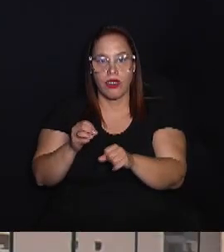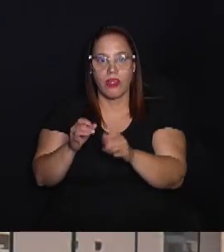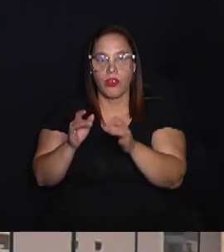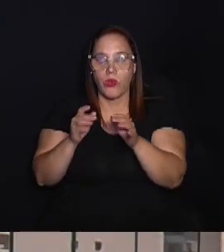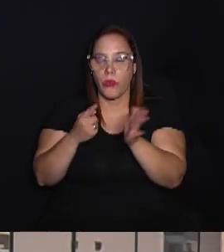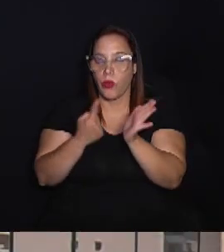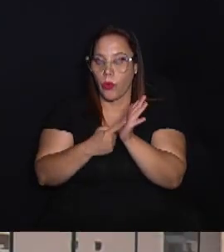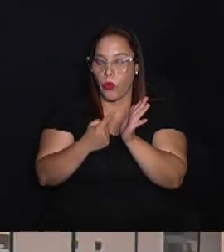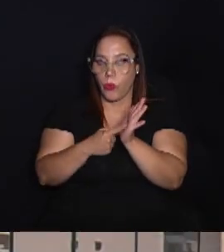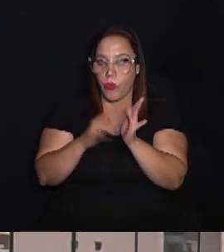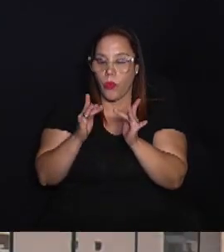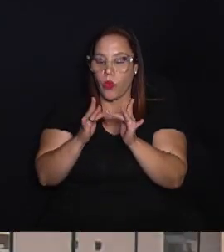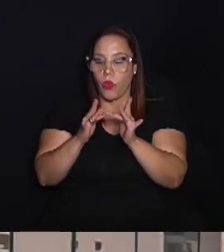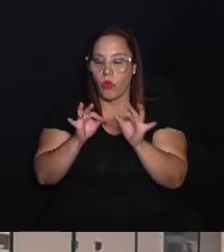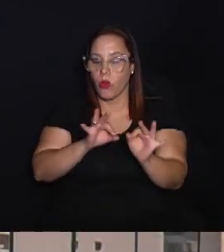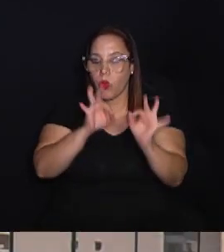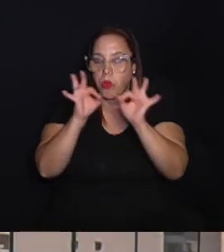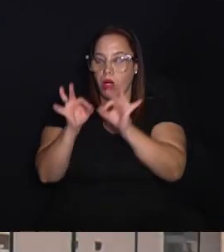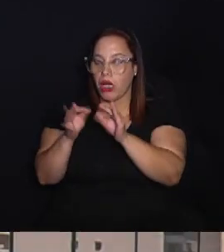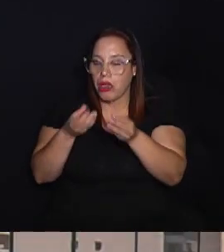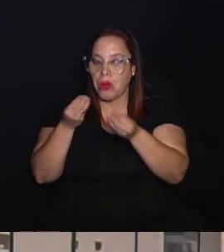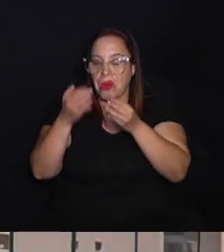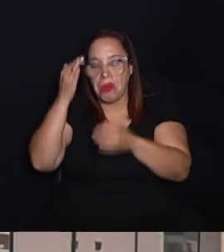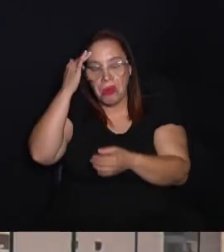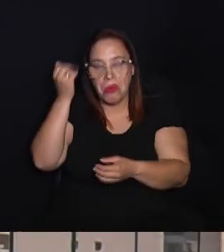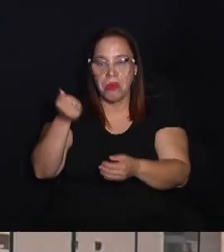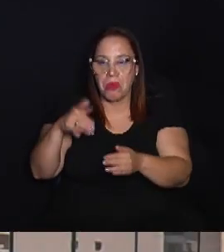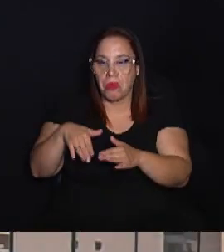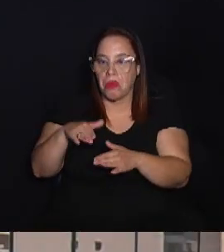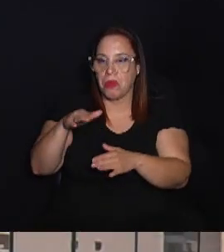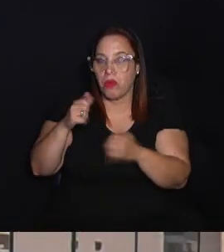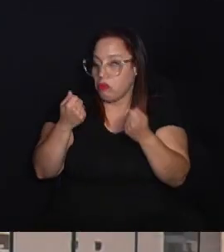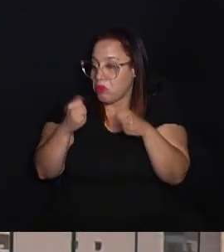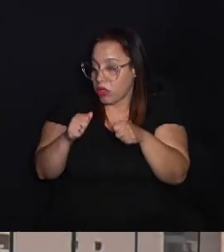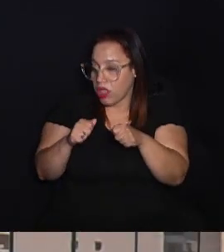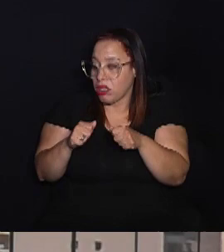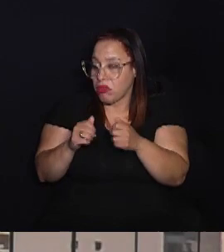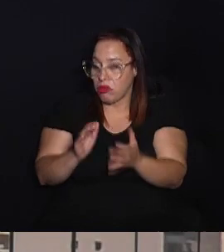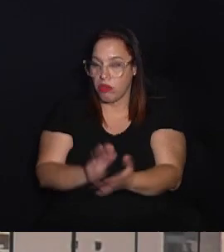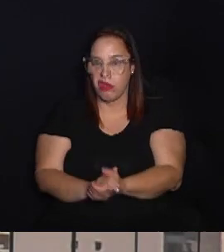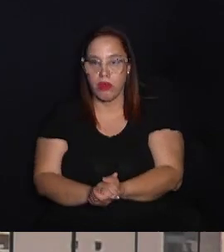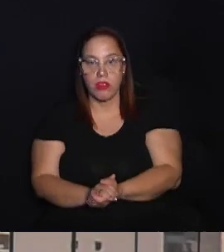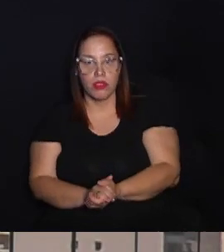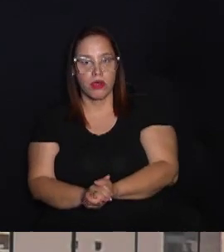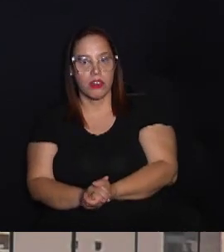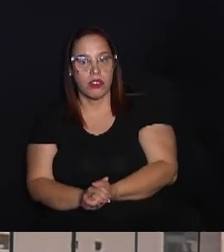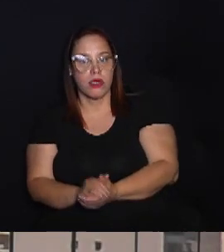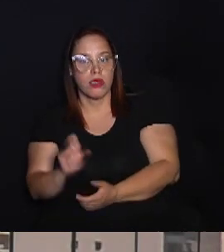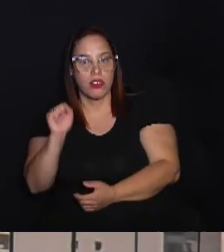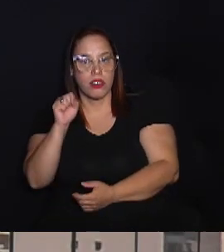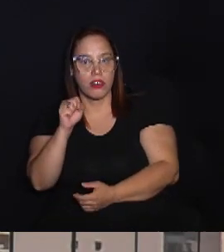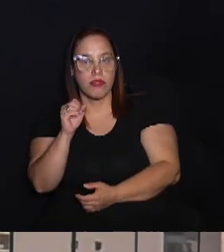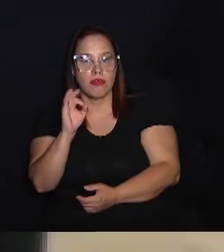Queria que você deixasse os contatos de vocês para quem quiser acompanhar mais, entender um pouquinho mais do que é possível ser feito.